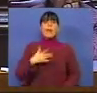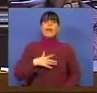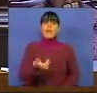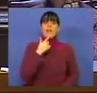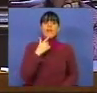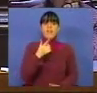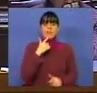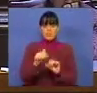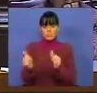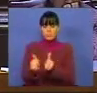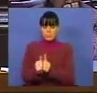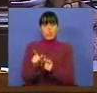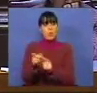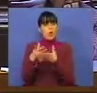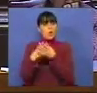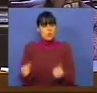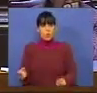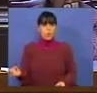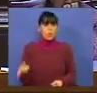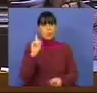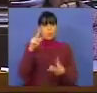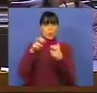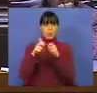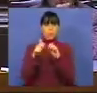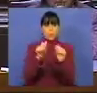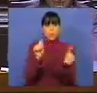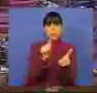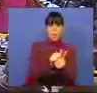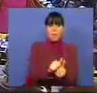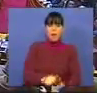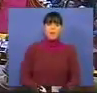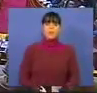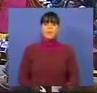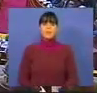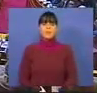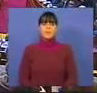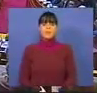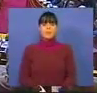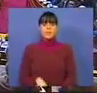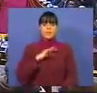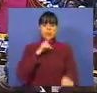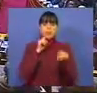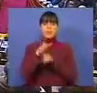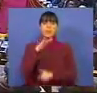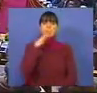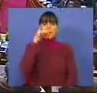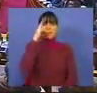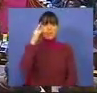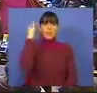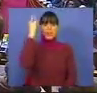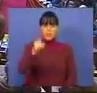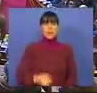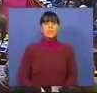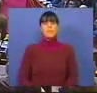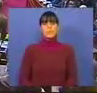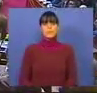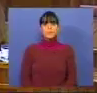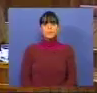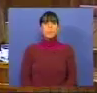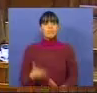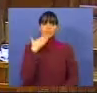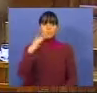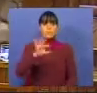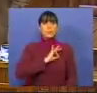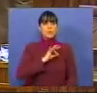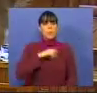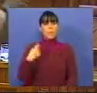quer dizer estar do lado da solução, não estar do lado do problema. Sr. Deputado Francisco Loussaint. Obrigado,